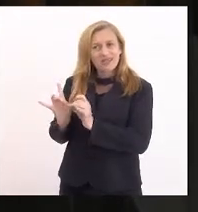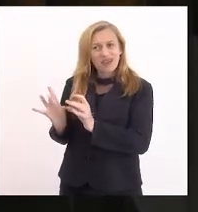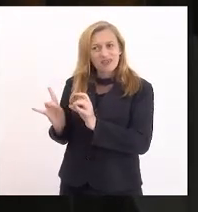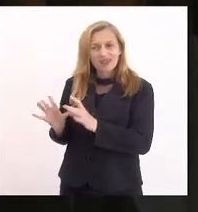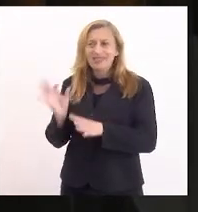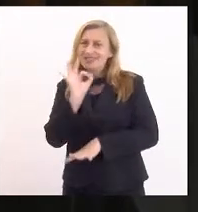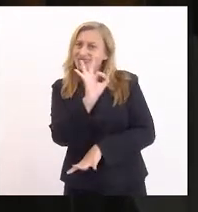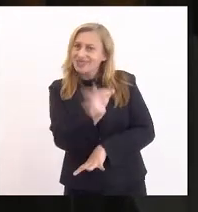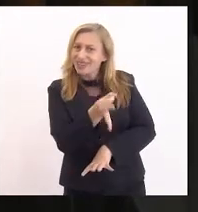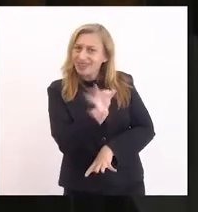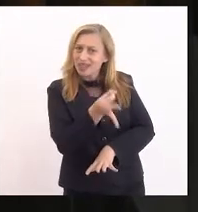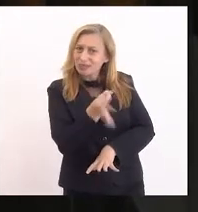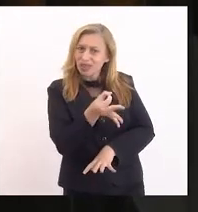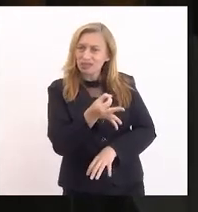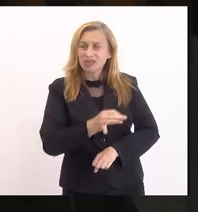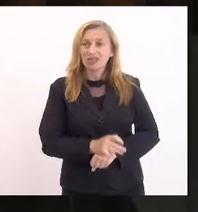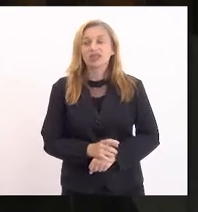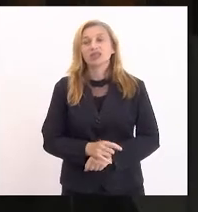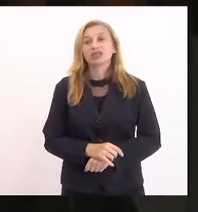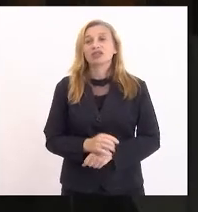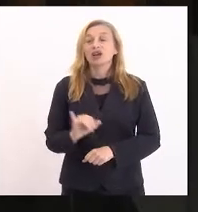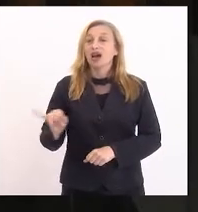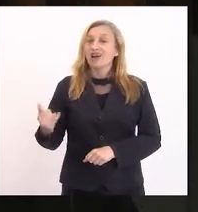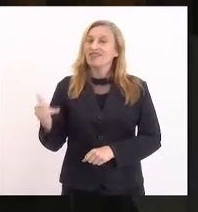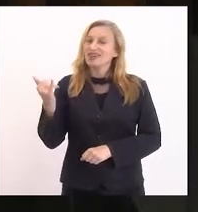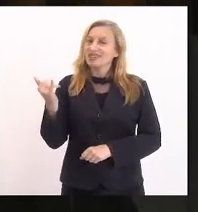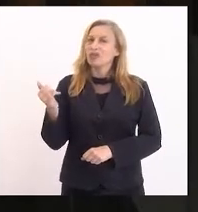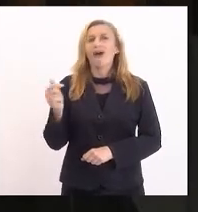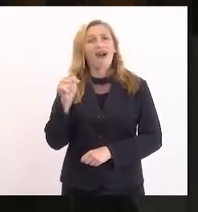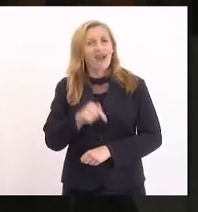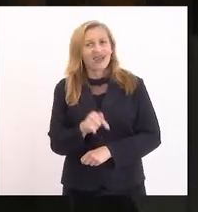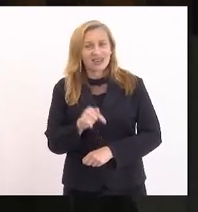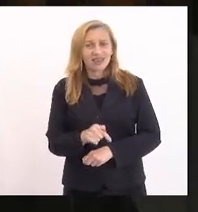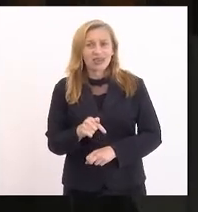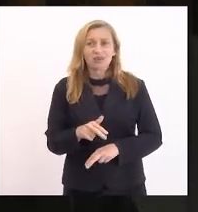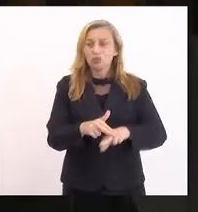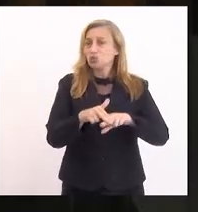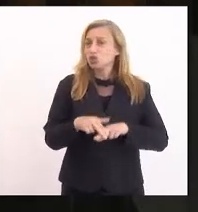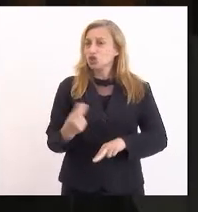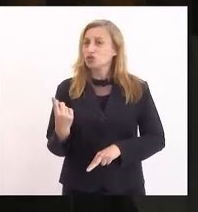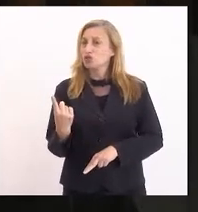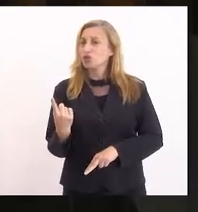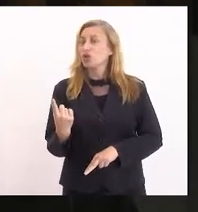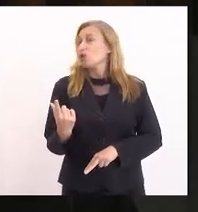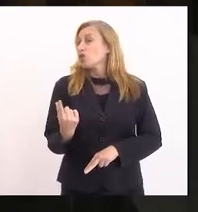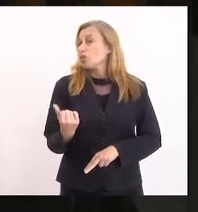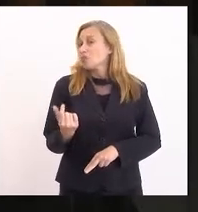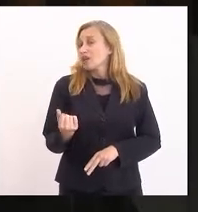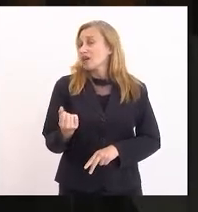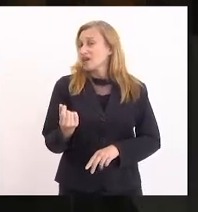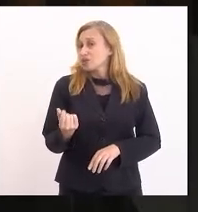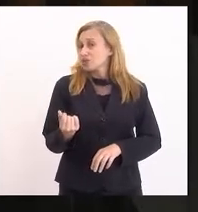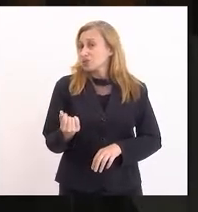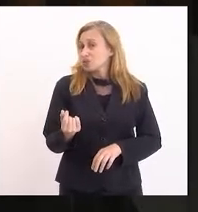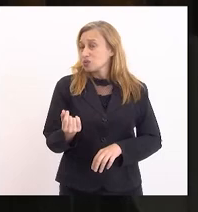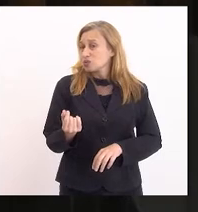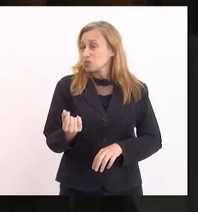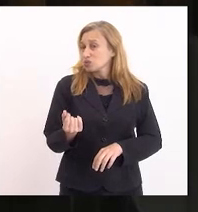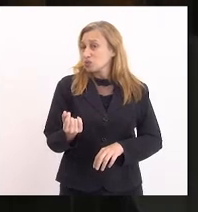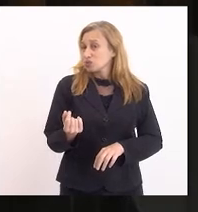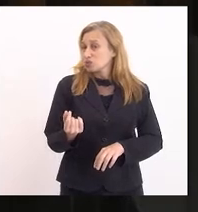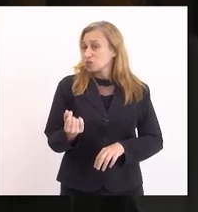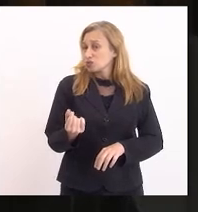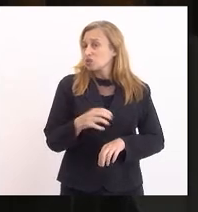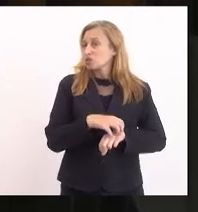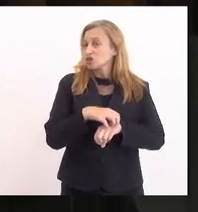evidentemente, a inflação aqui, por causa do custo do transporte, que é influenciado pelo preço do